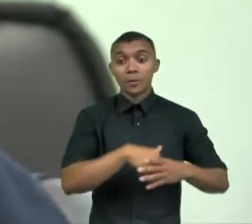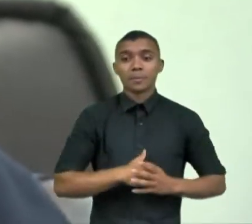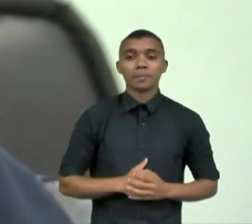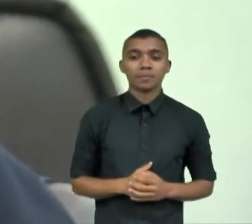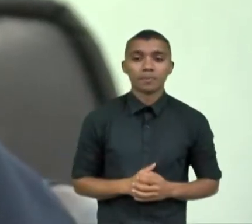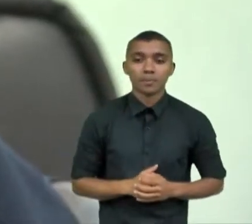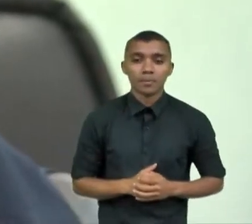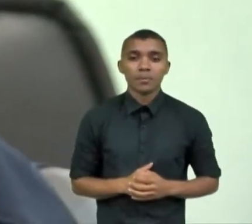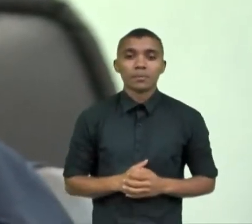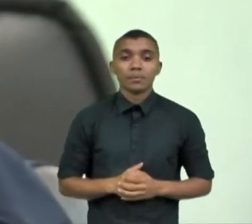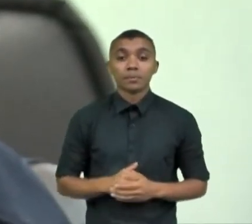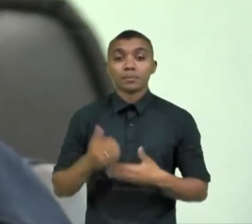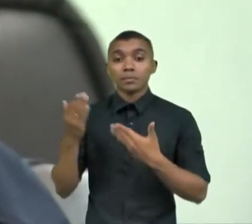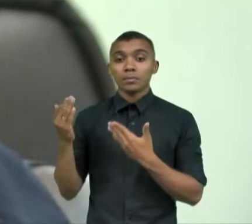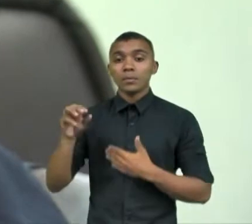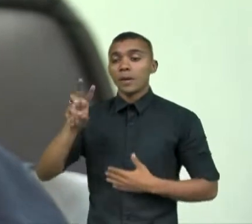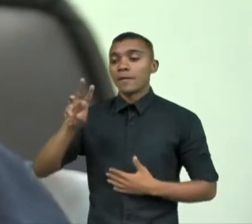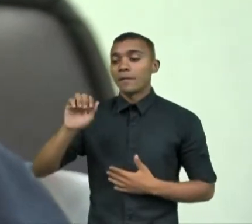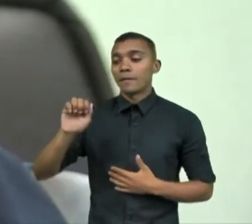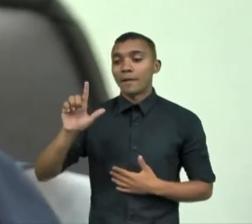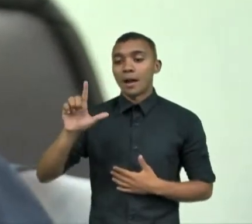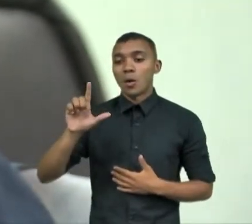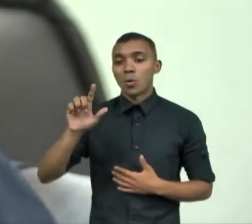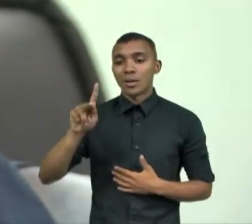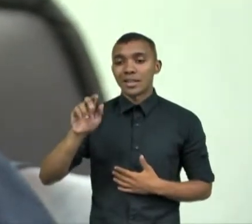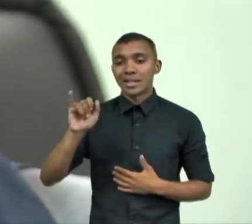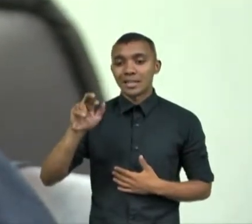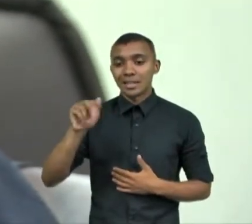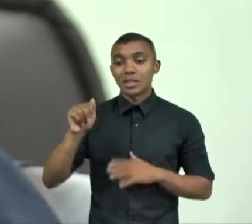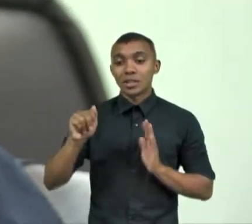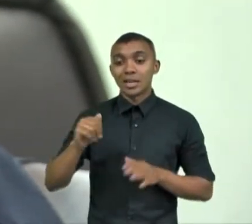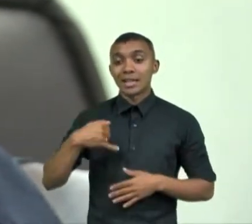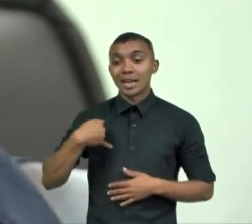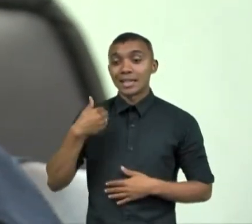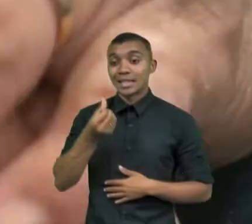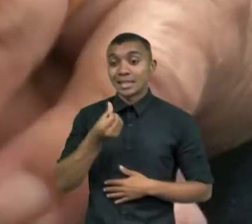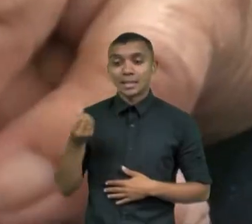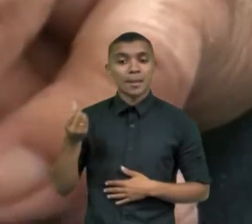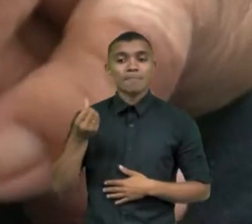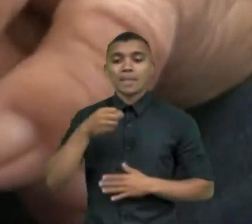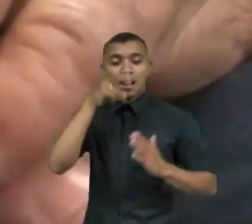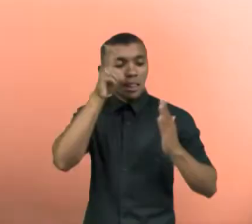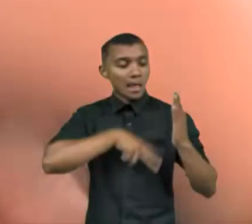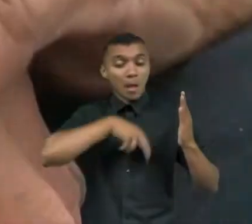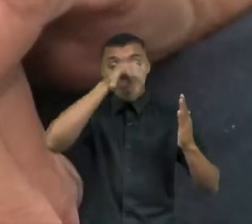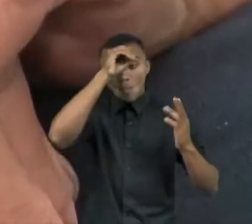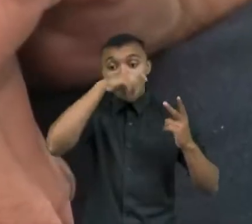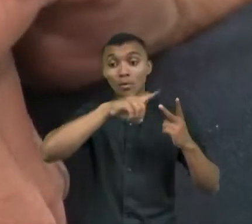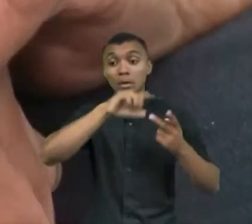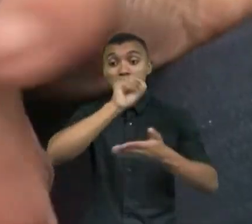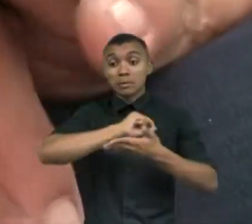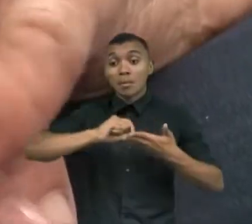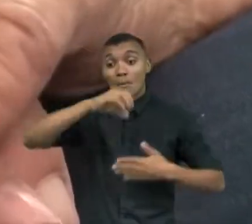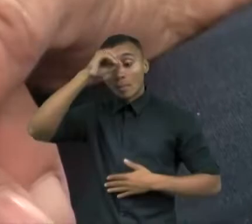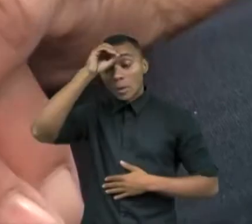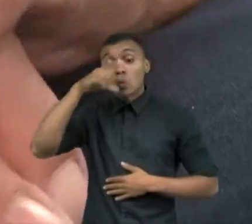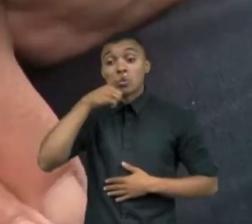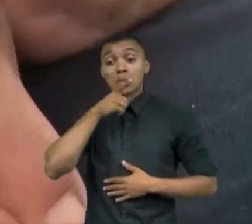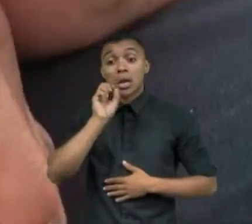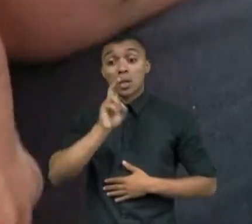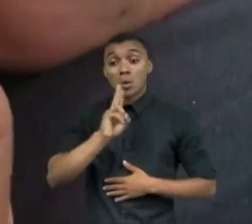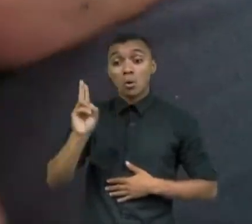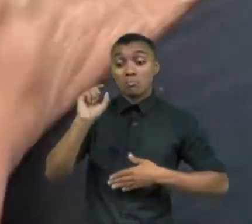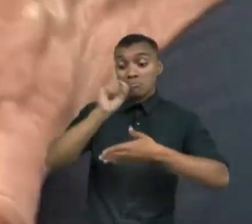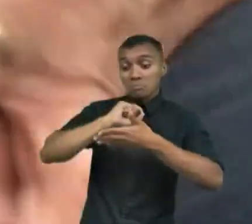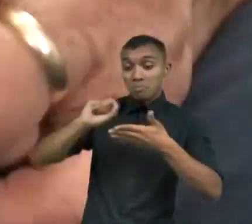Dona Valquíria tem 66 anos, não sabe ler nem escrever. Ela assina o próprio nome e reconhece os